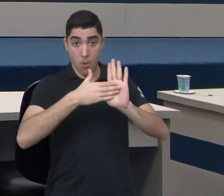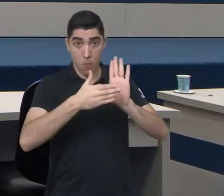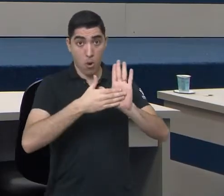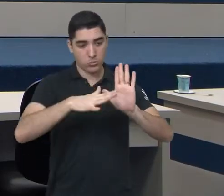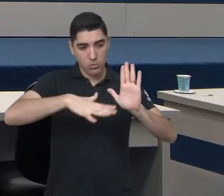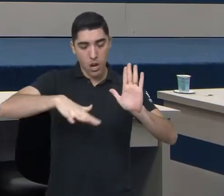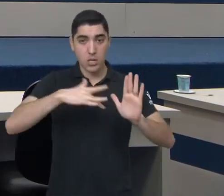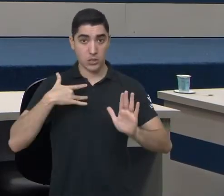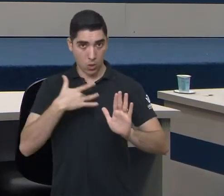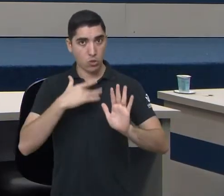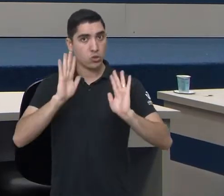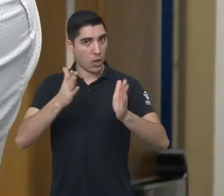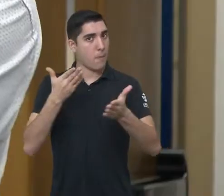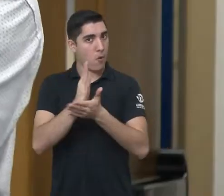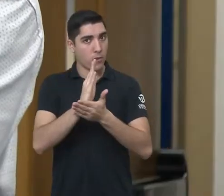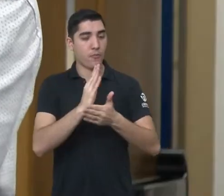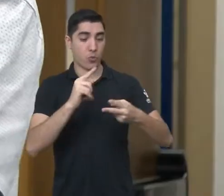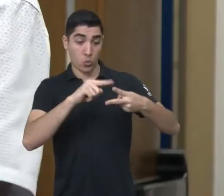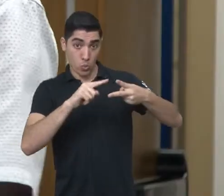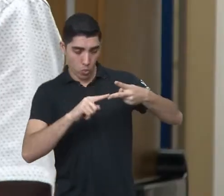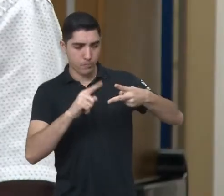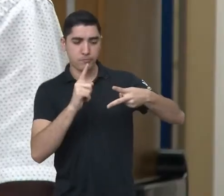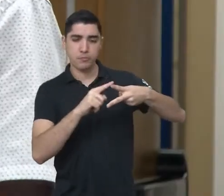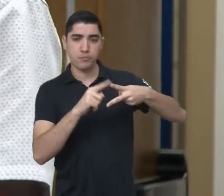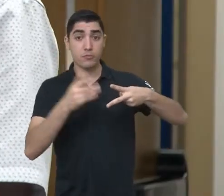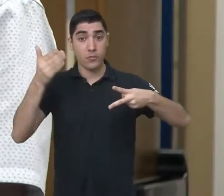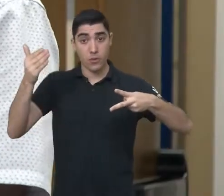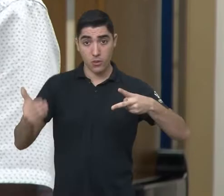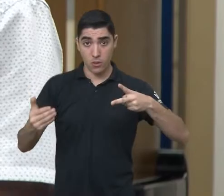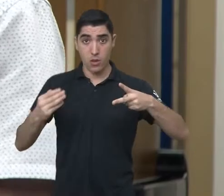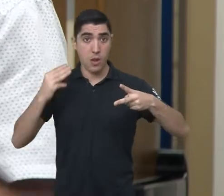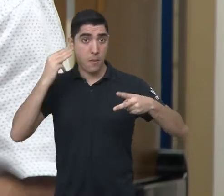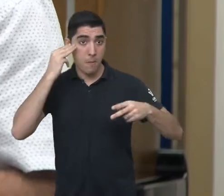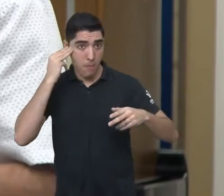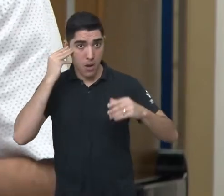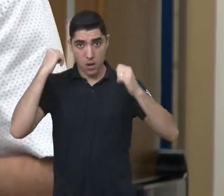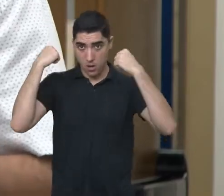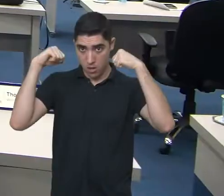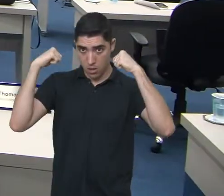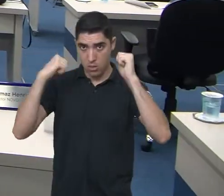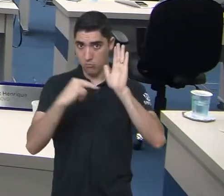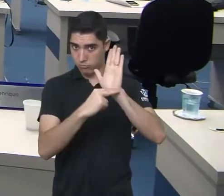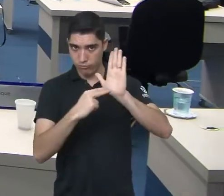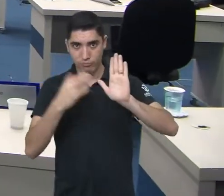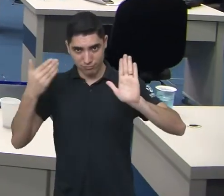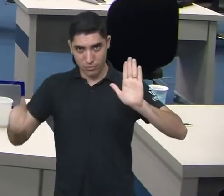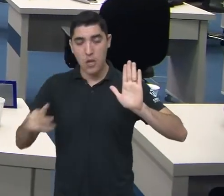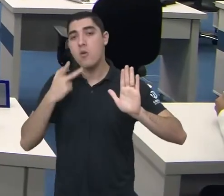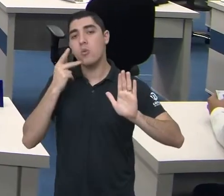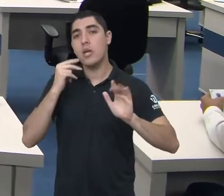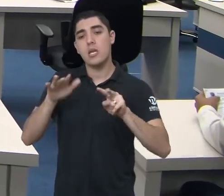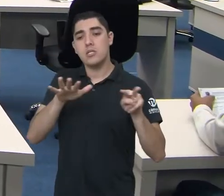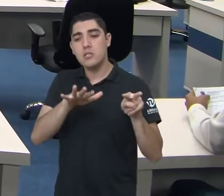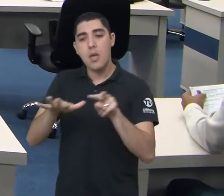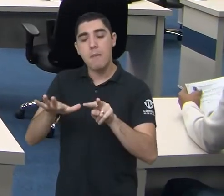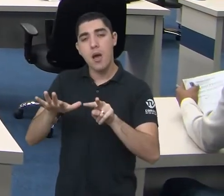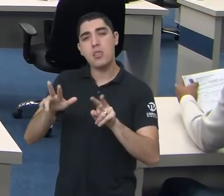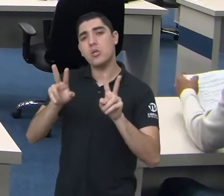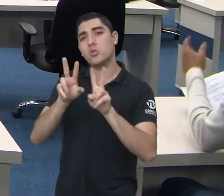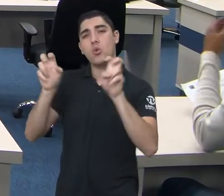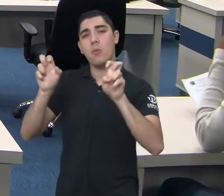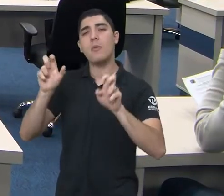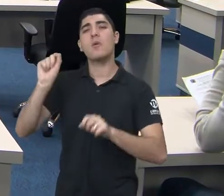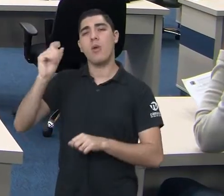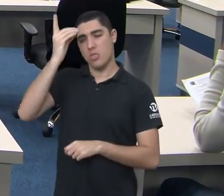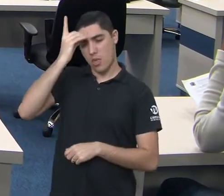também foram aprovadas. Uma delas, de autoria do vereador Marcão da Academia, cria uma semana de conscientização